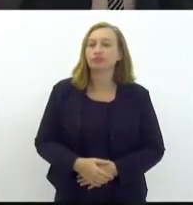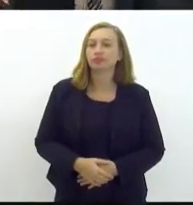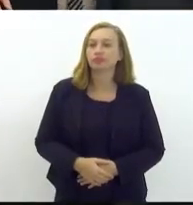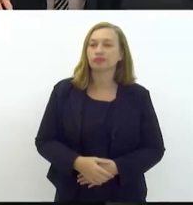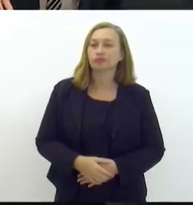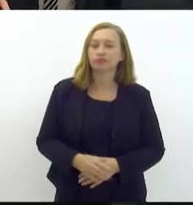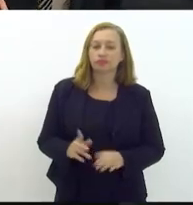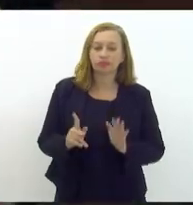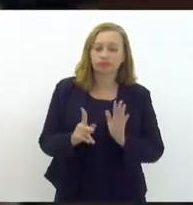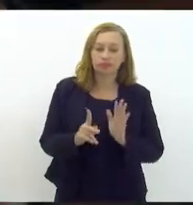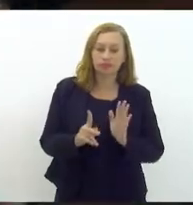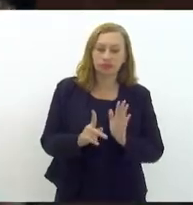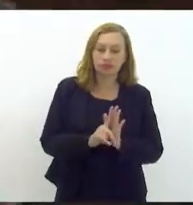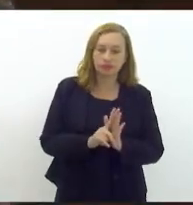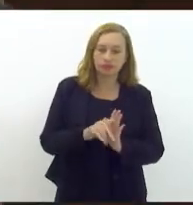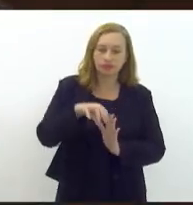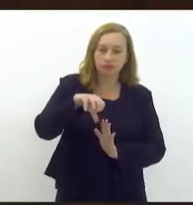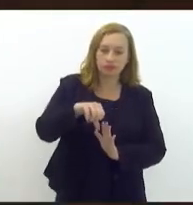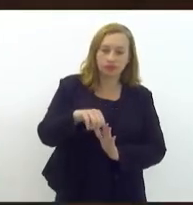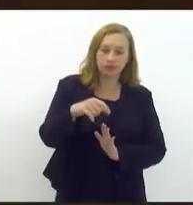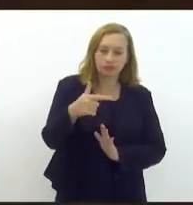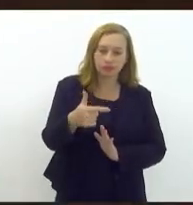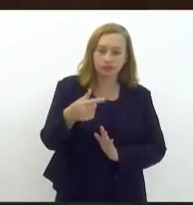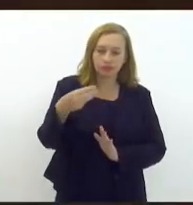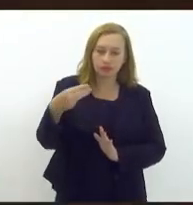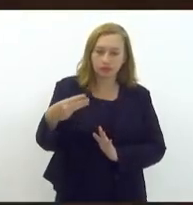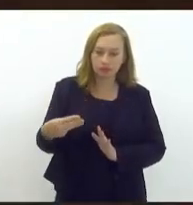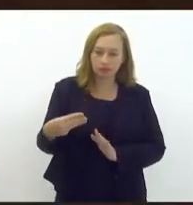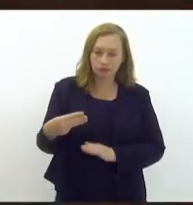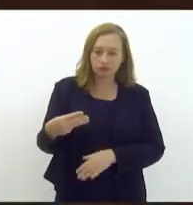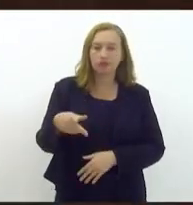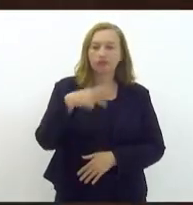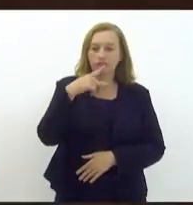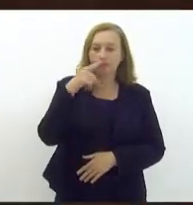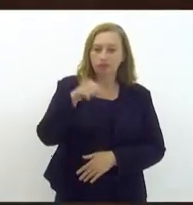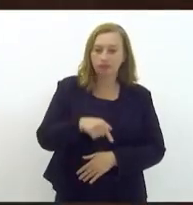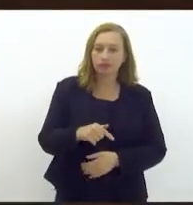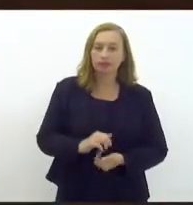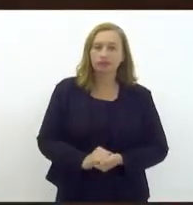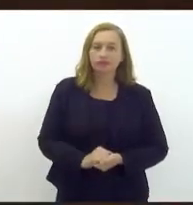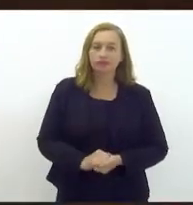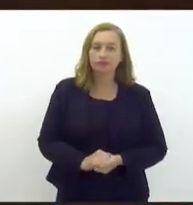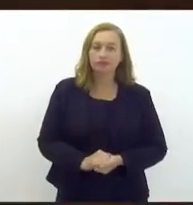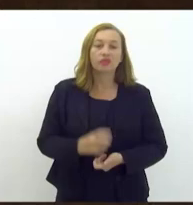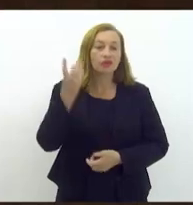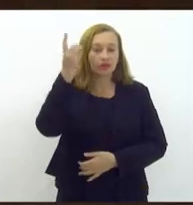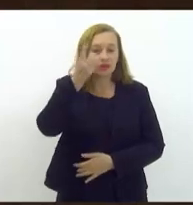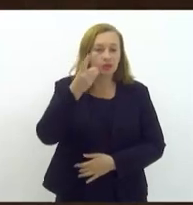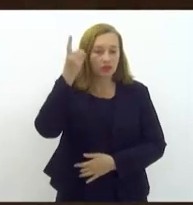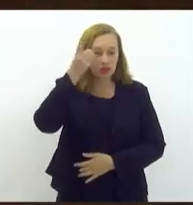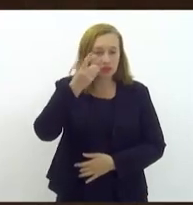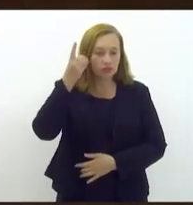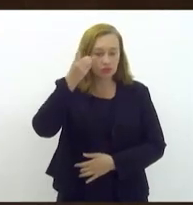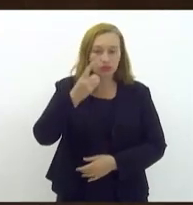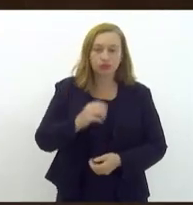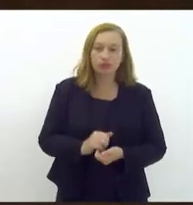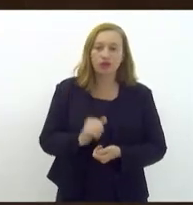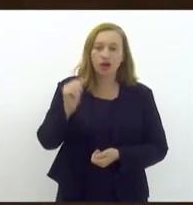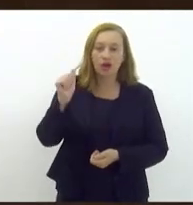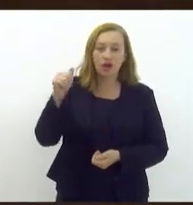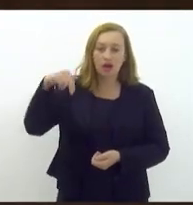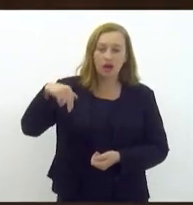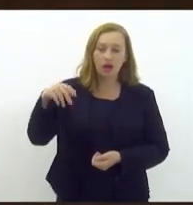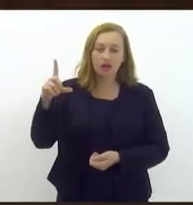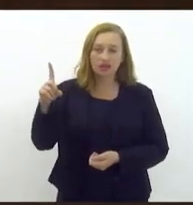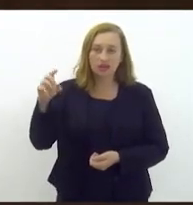projeto 923 que foi citado aqui pelo deputado Anderson